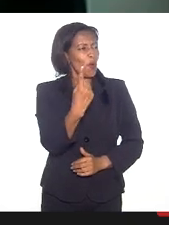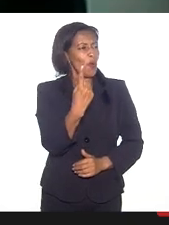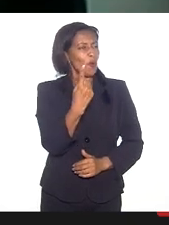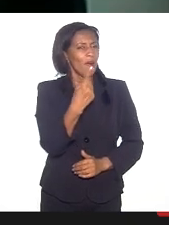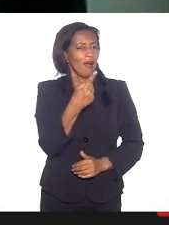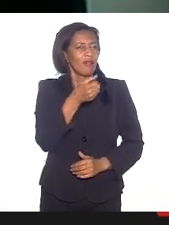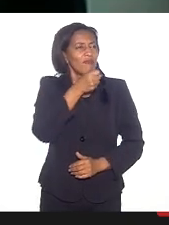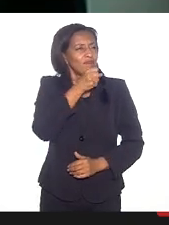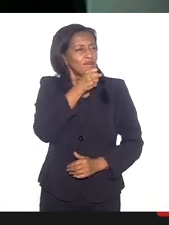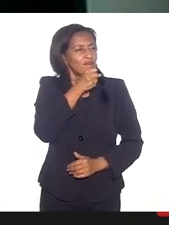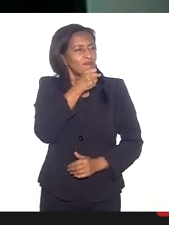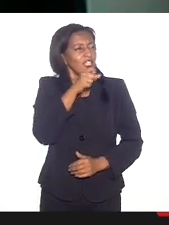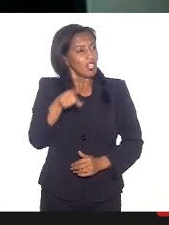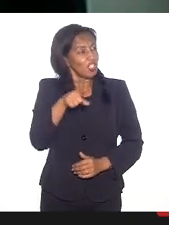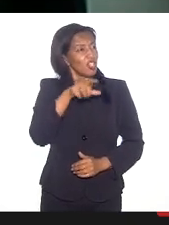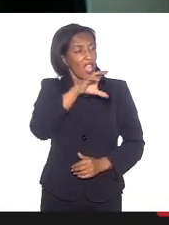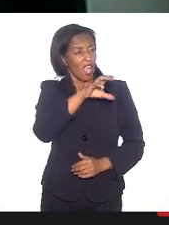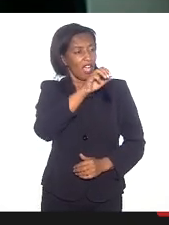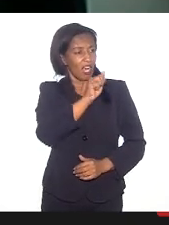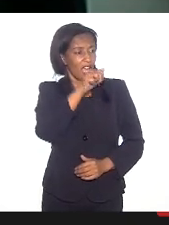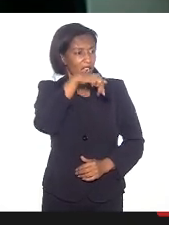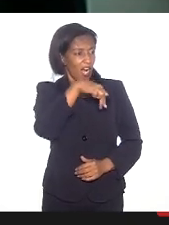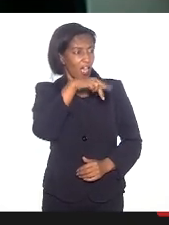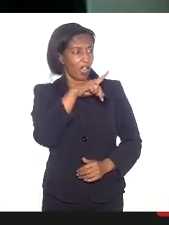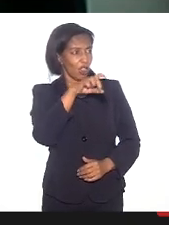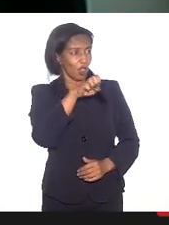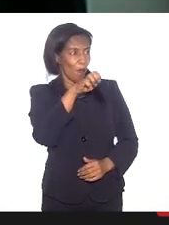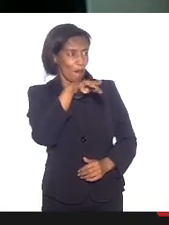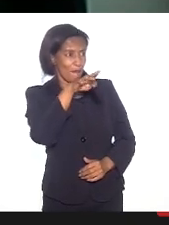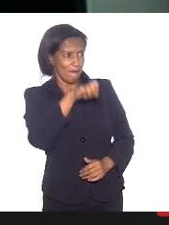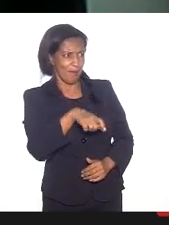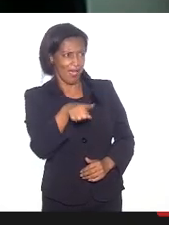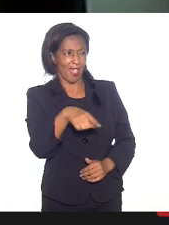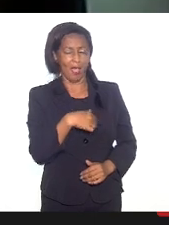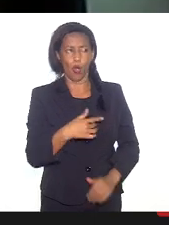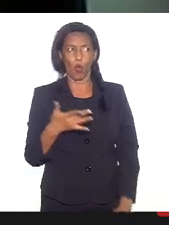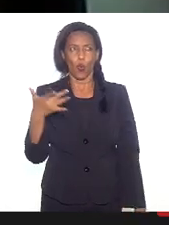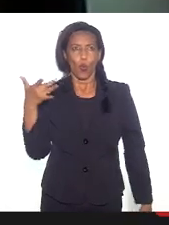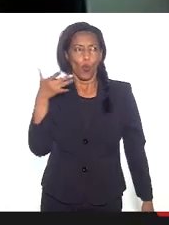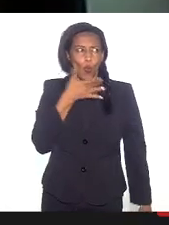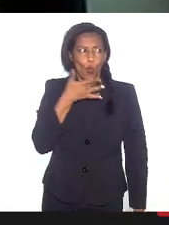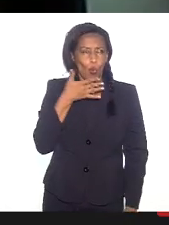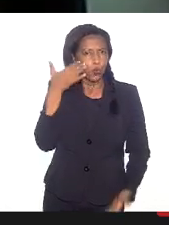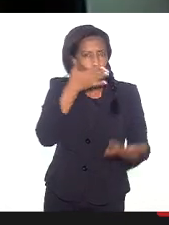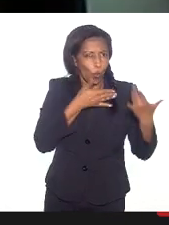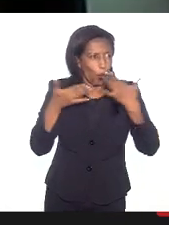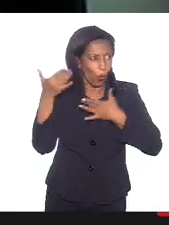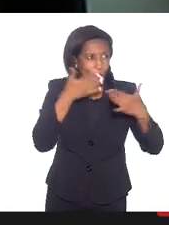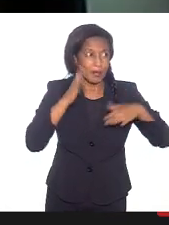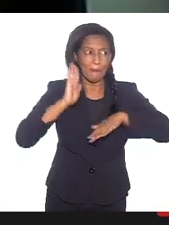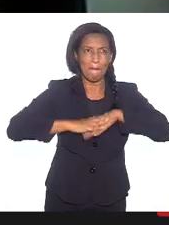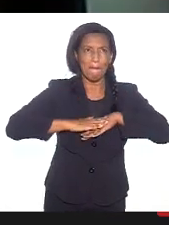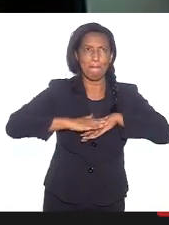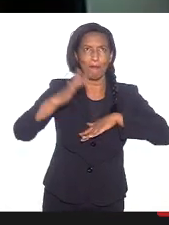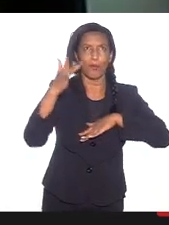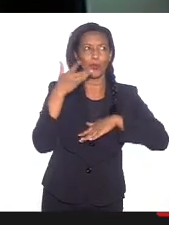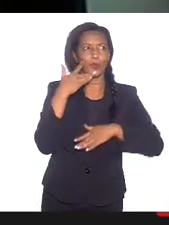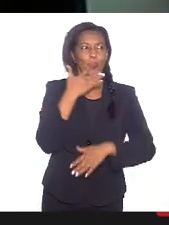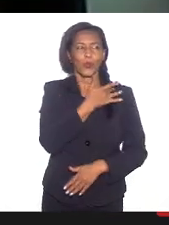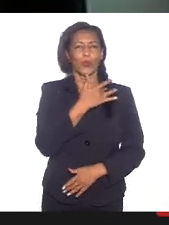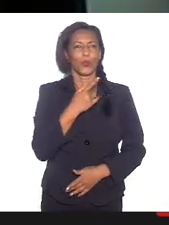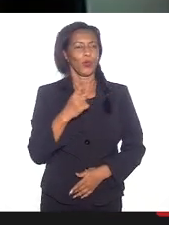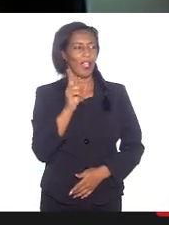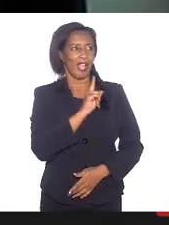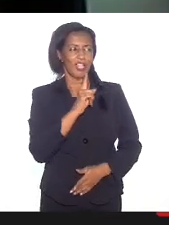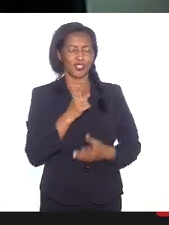do candomblé. E eu quero confessar para a senhora que os doces dela eram os mais gostosos e que a gente não